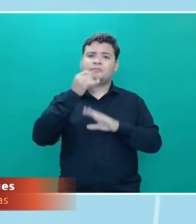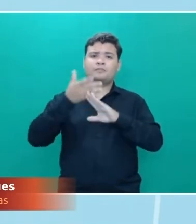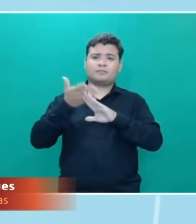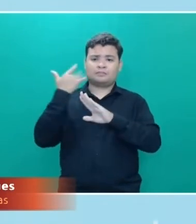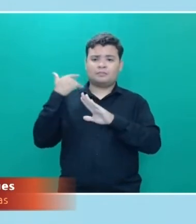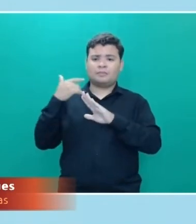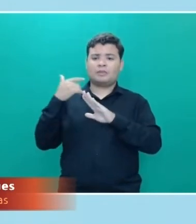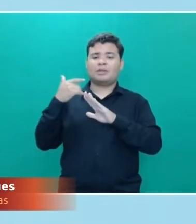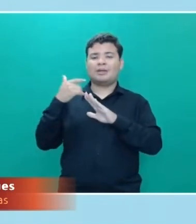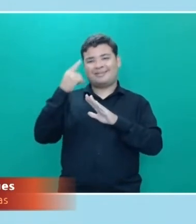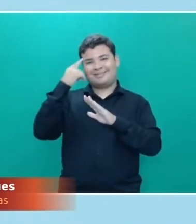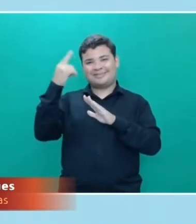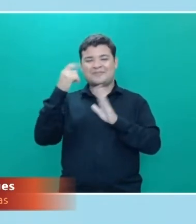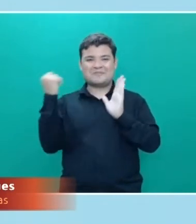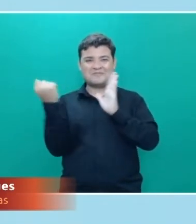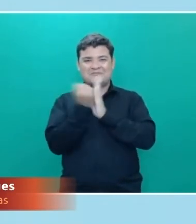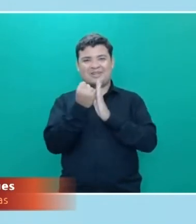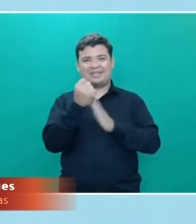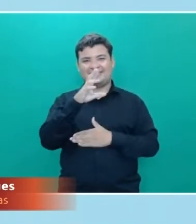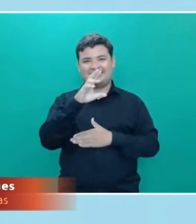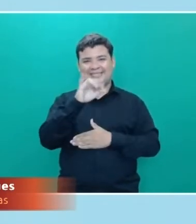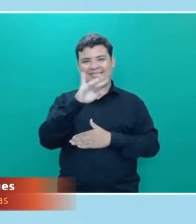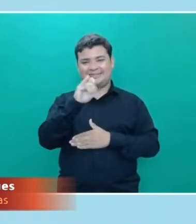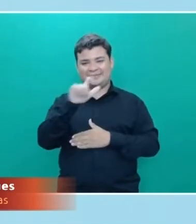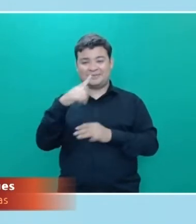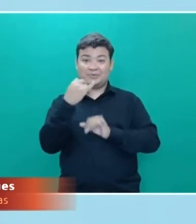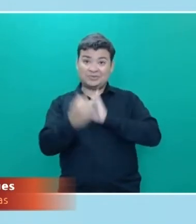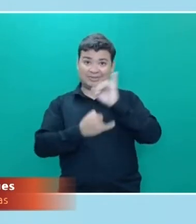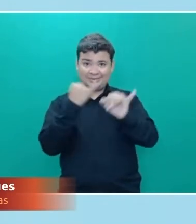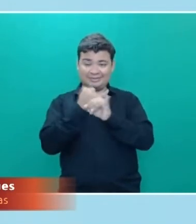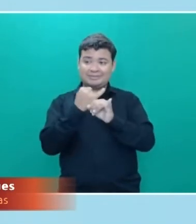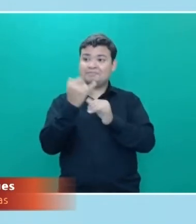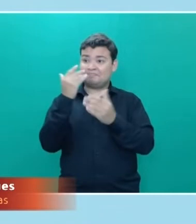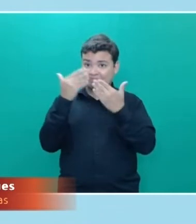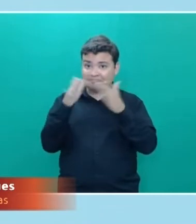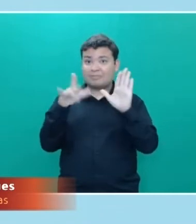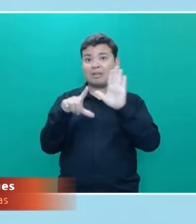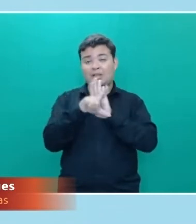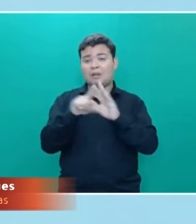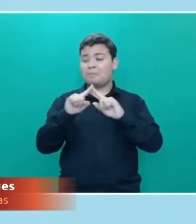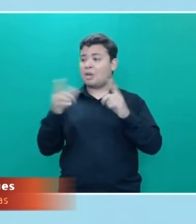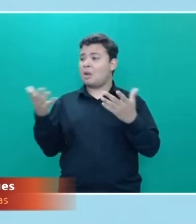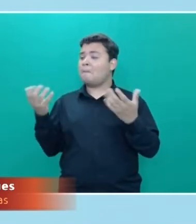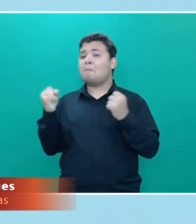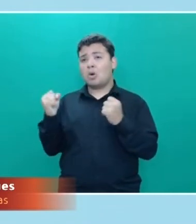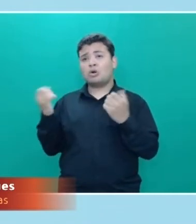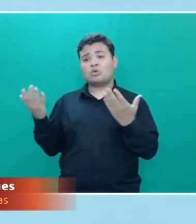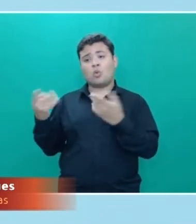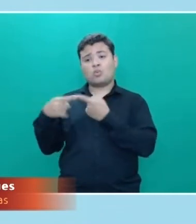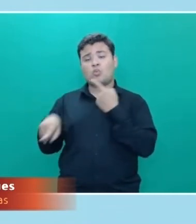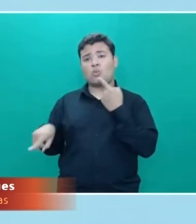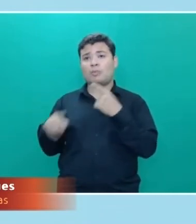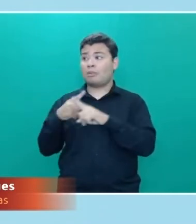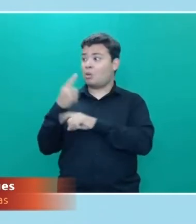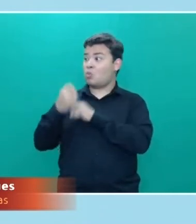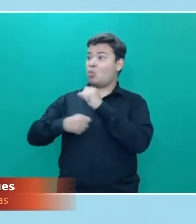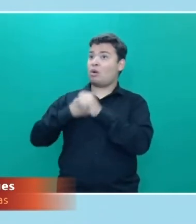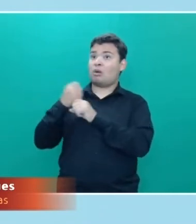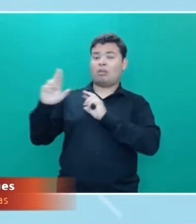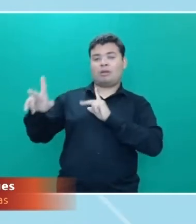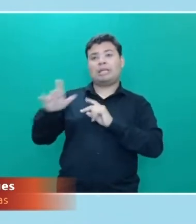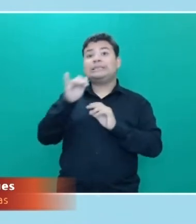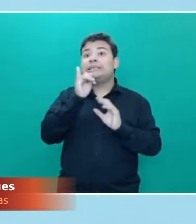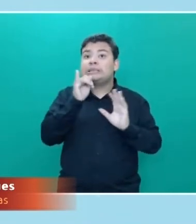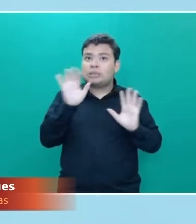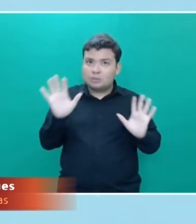marco civil da internet já não nos serve tanto nos dias de hoje, um lapso ali de um ano, mas também a não pode ficar